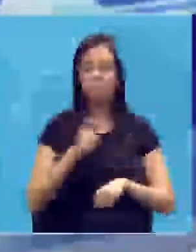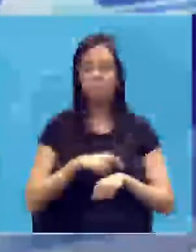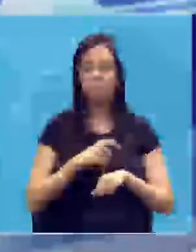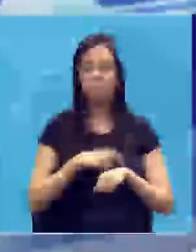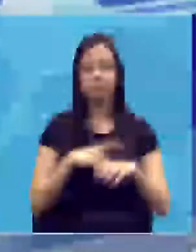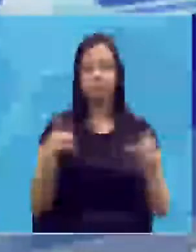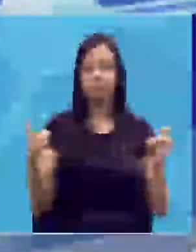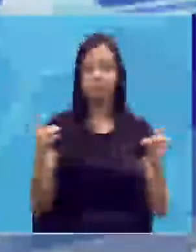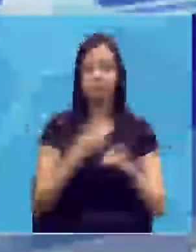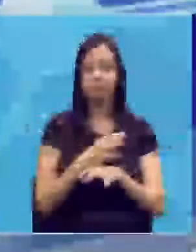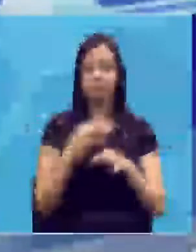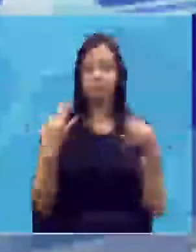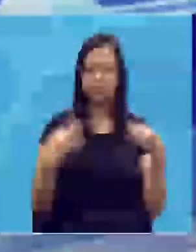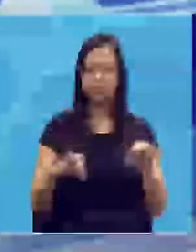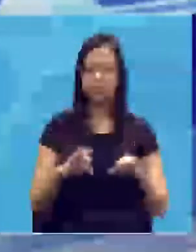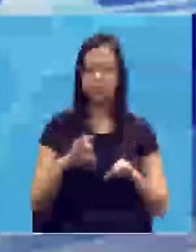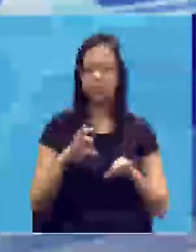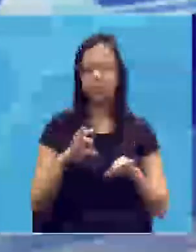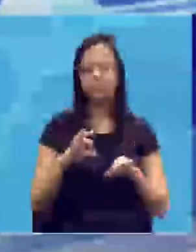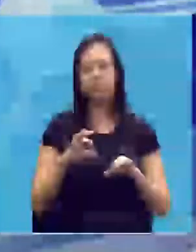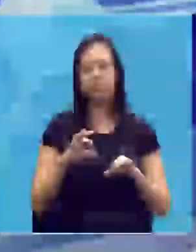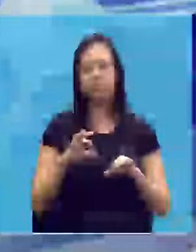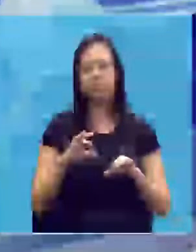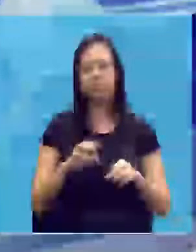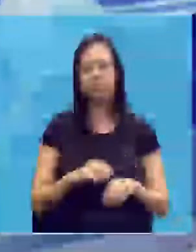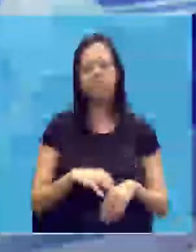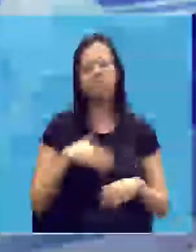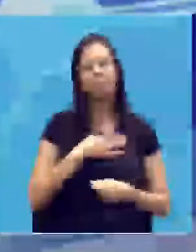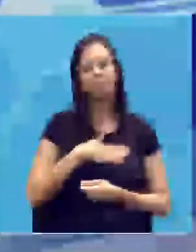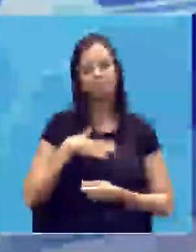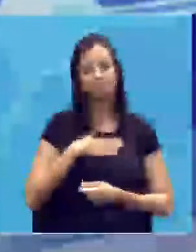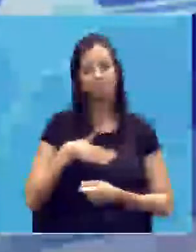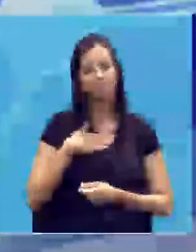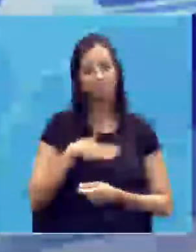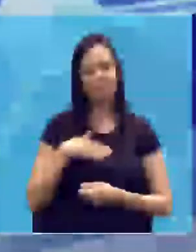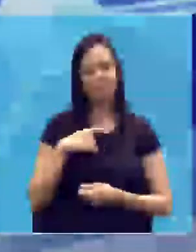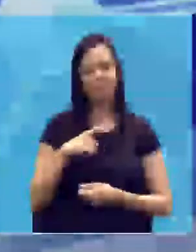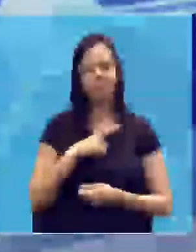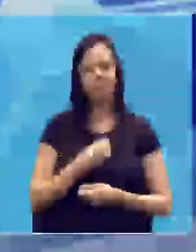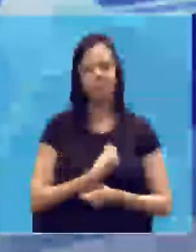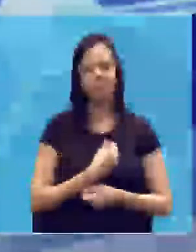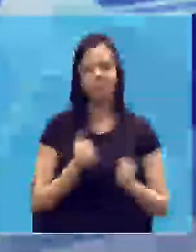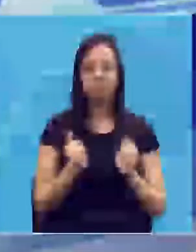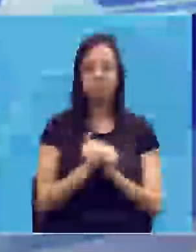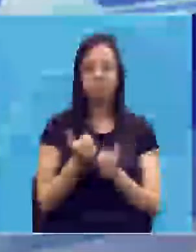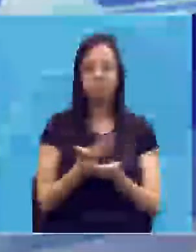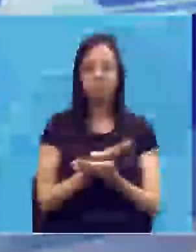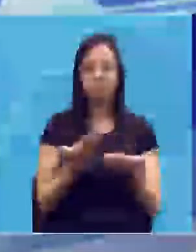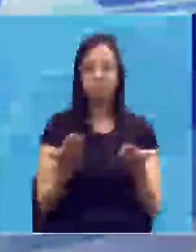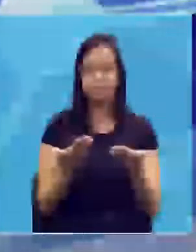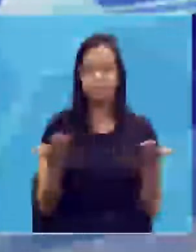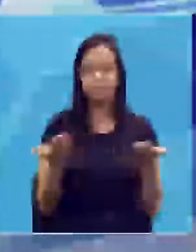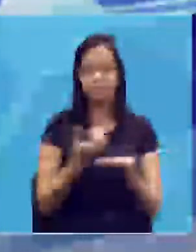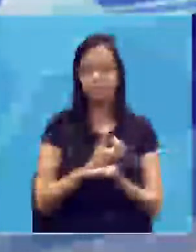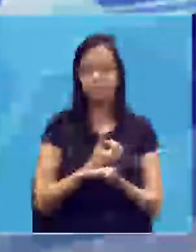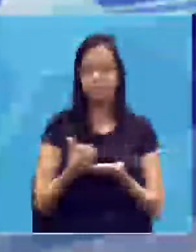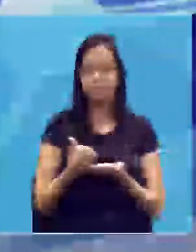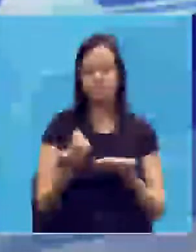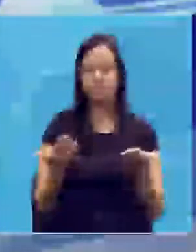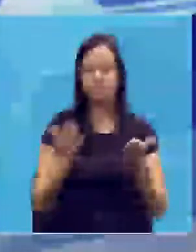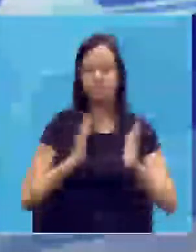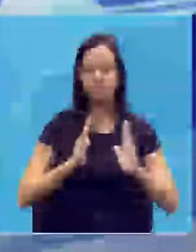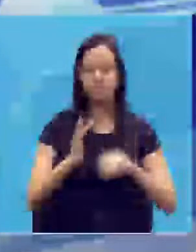tempo, tá? É isso mesmo? É, foi um prazerzão estar aqui com vocês nesse semestre. A gente vai entrar agora de